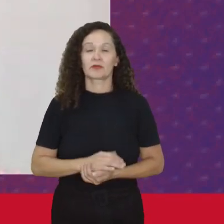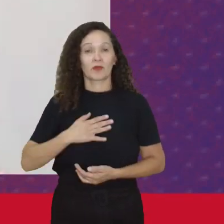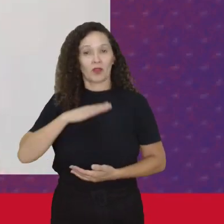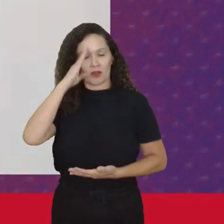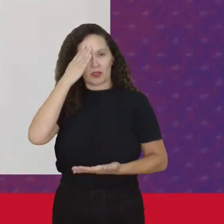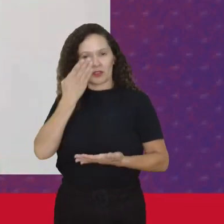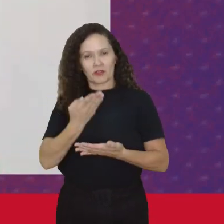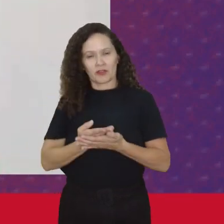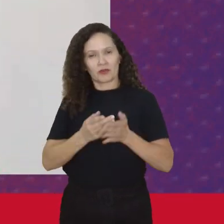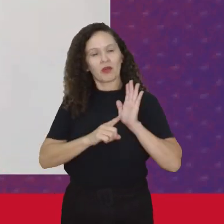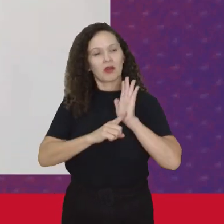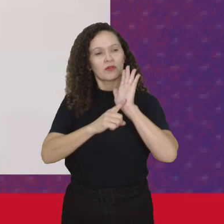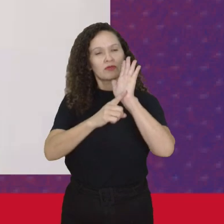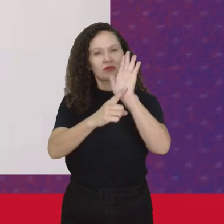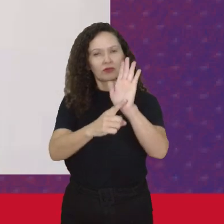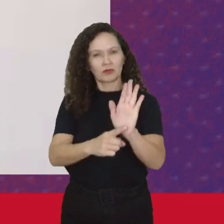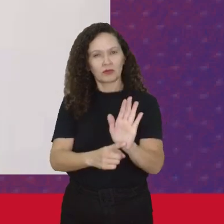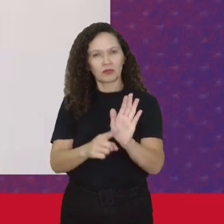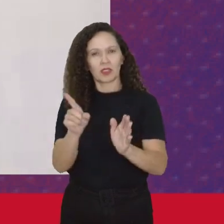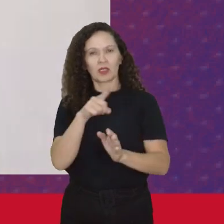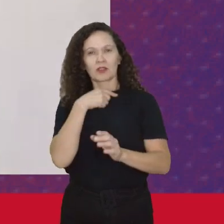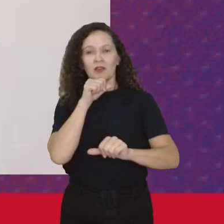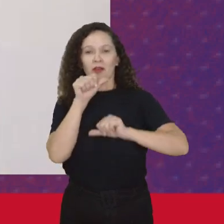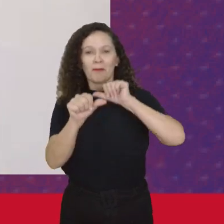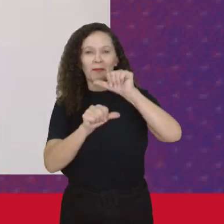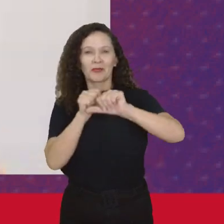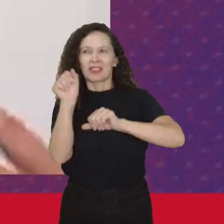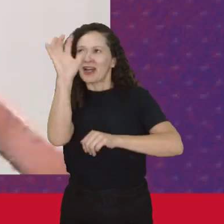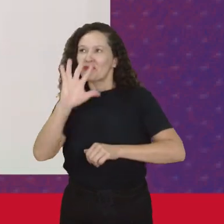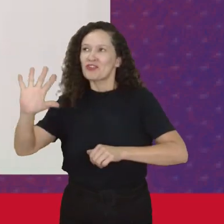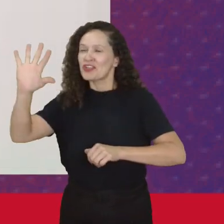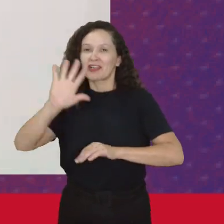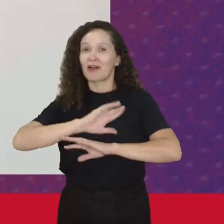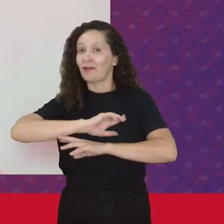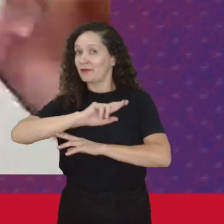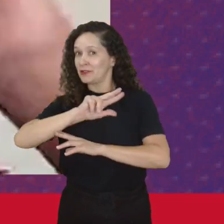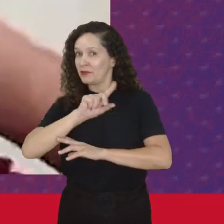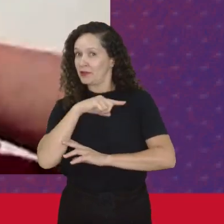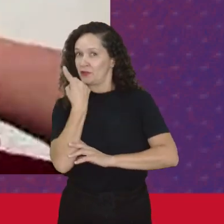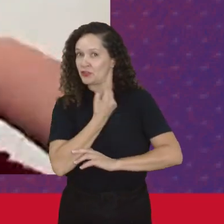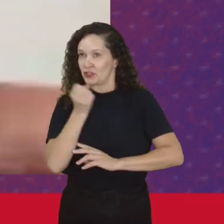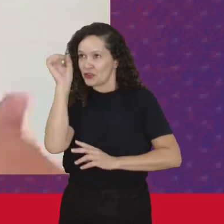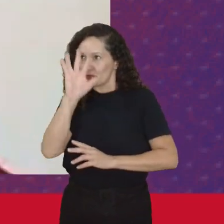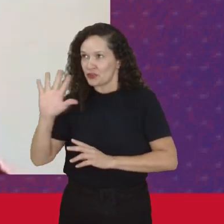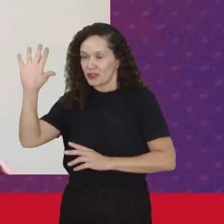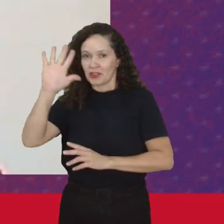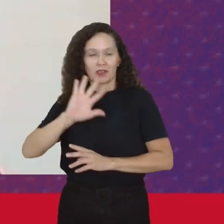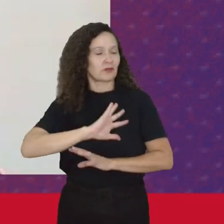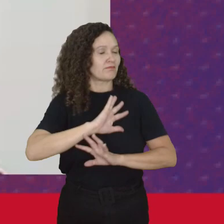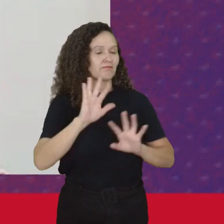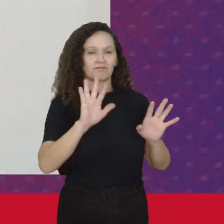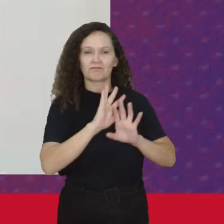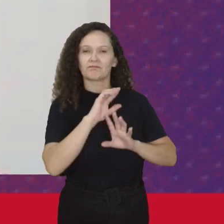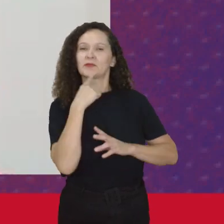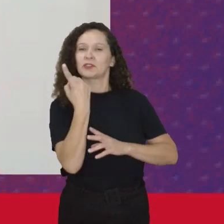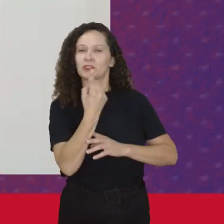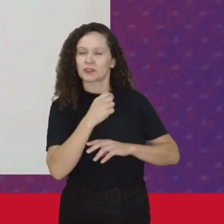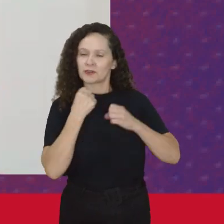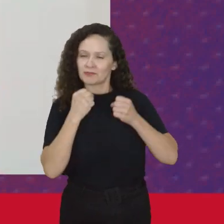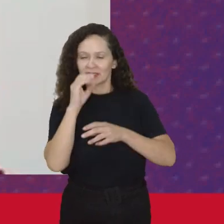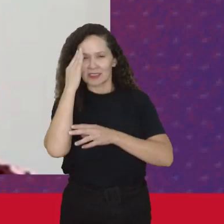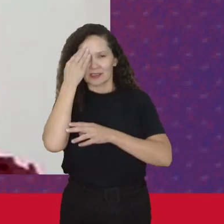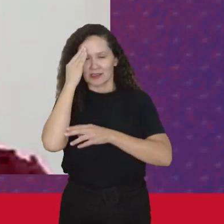Ela ajuda A gente A sair Das generalidades A gente Não está Nas generalidades A gente Tem que entender